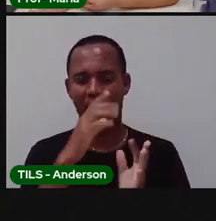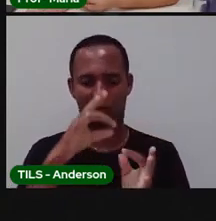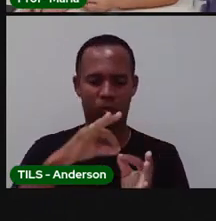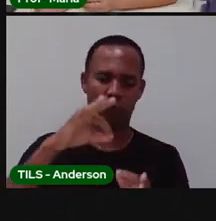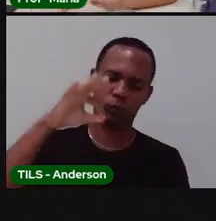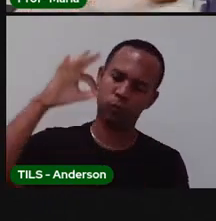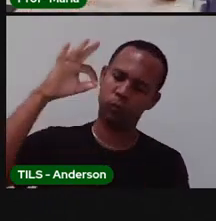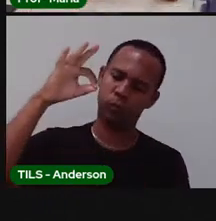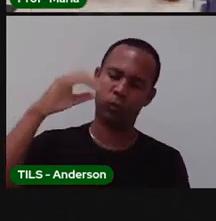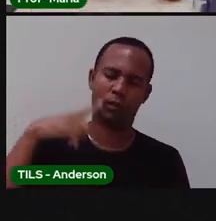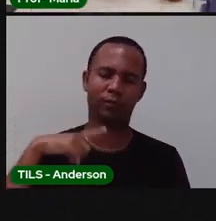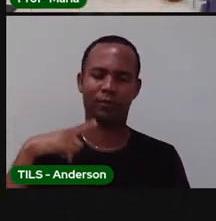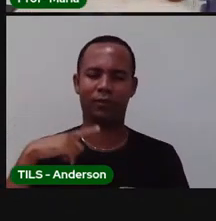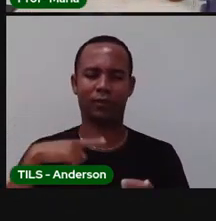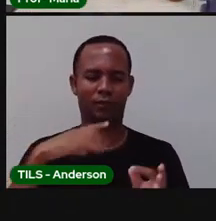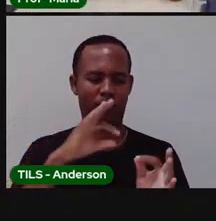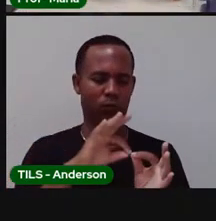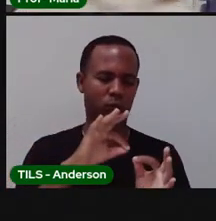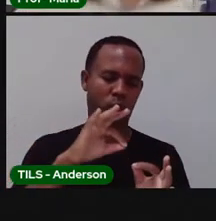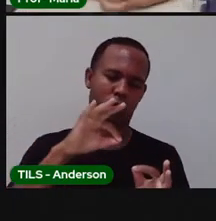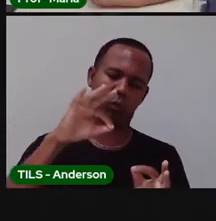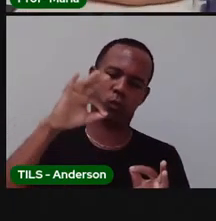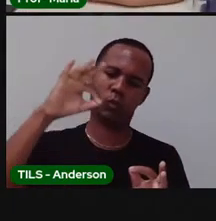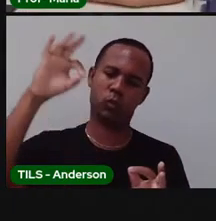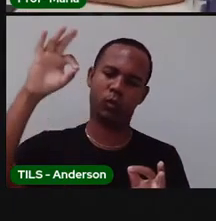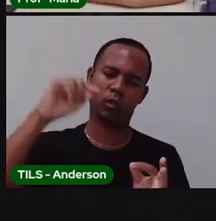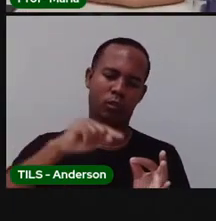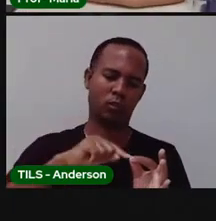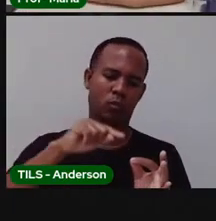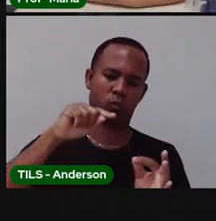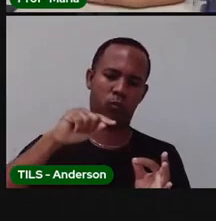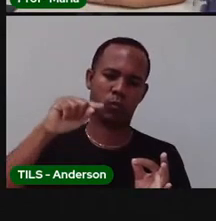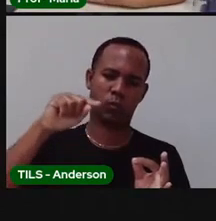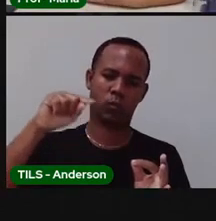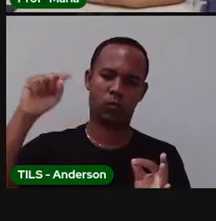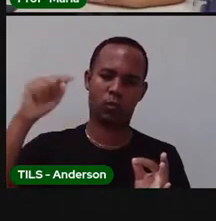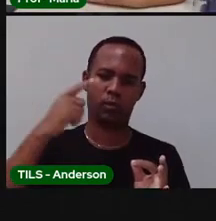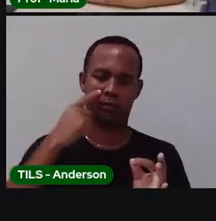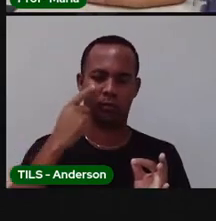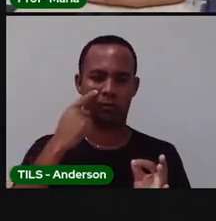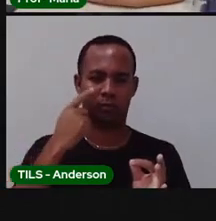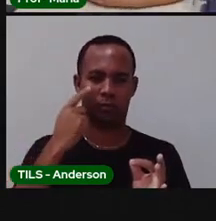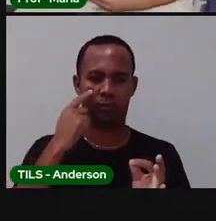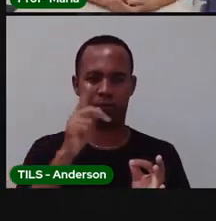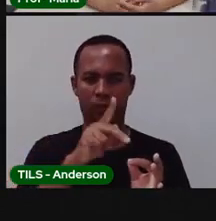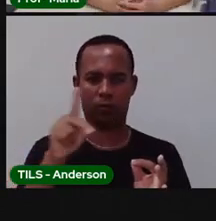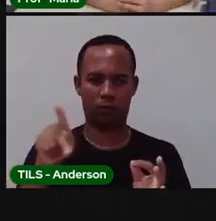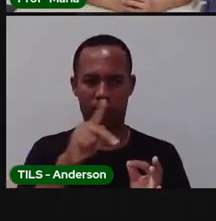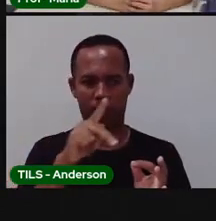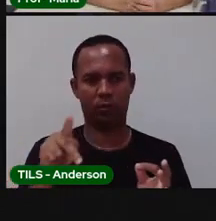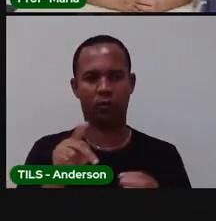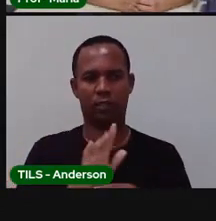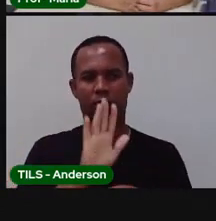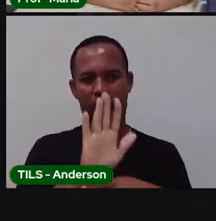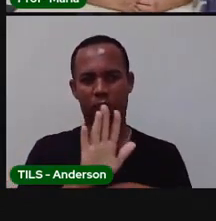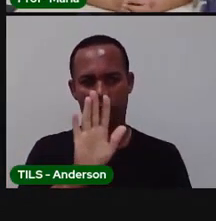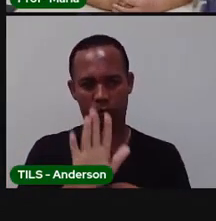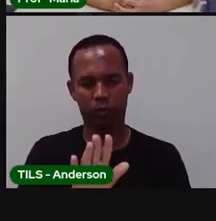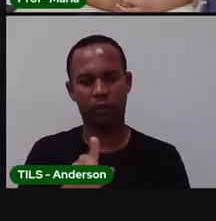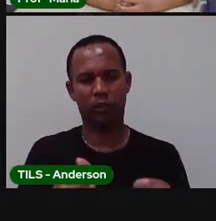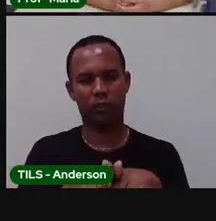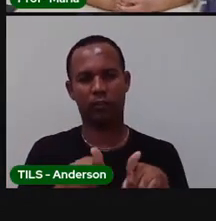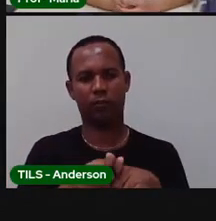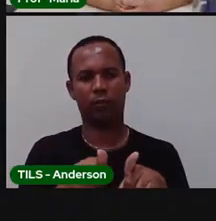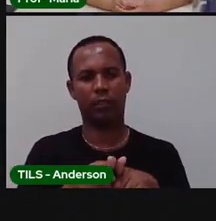barras o que é um gráfico de barras você vai desenhar as barrinhas para poder fazer isso aqui pode pedir orientação para o seu professor com os últimos seis